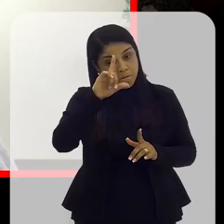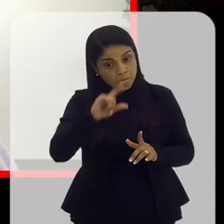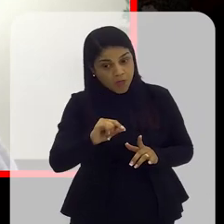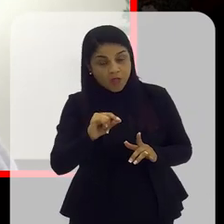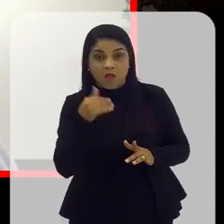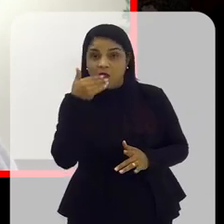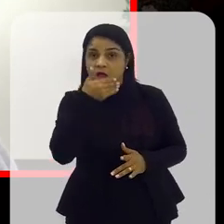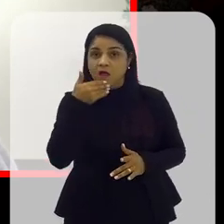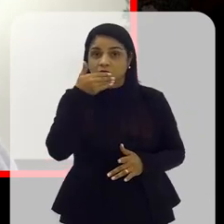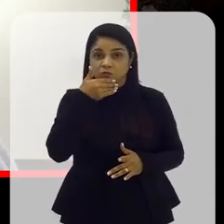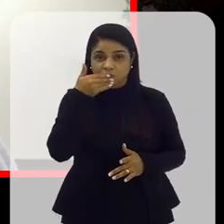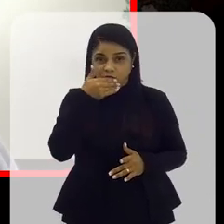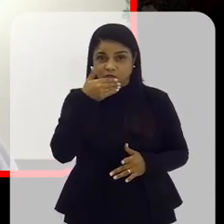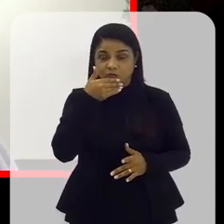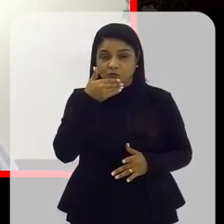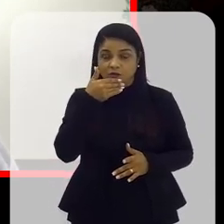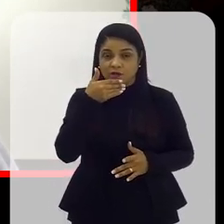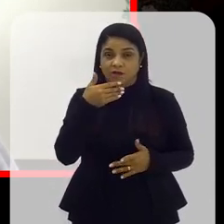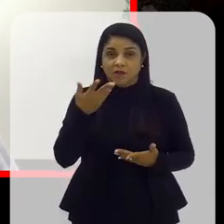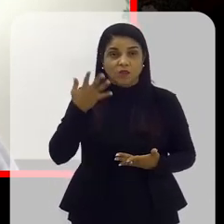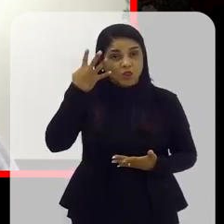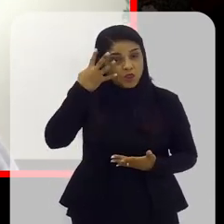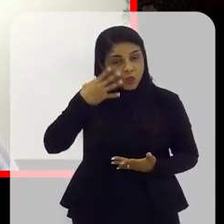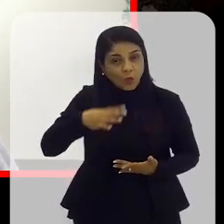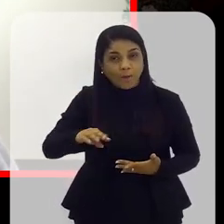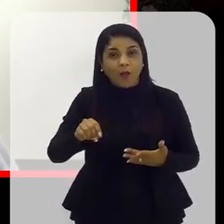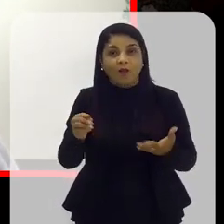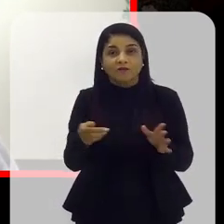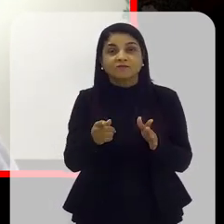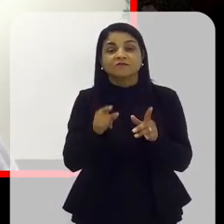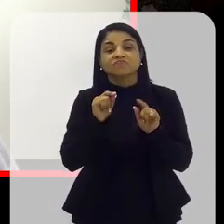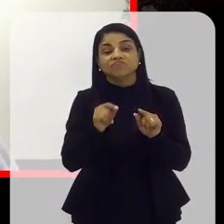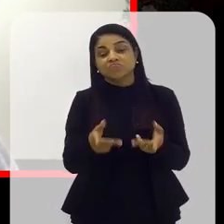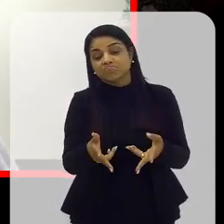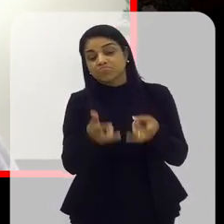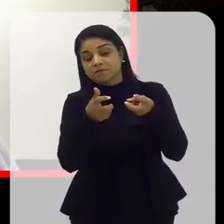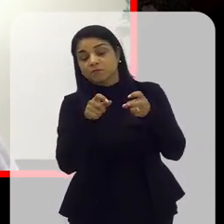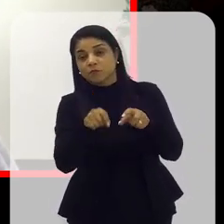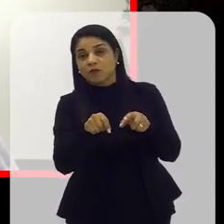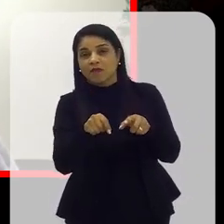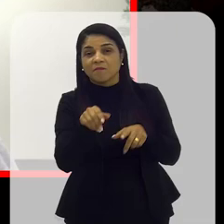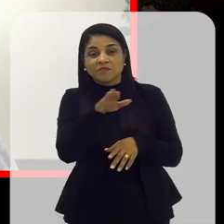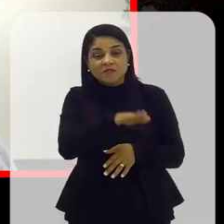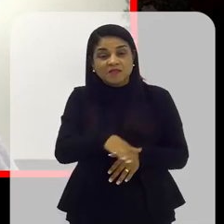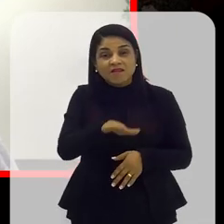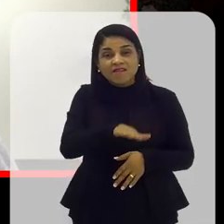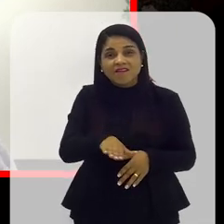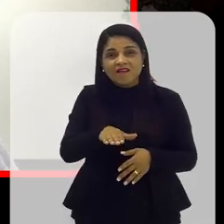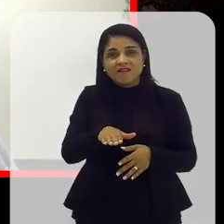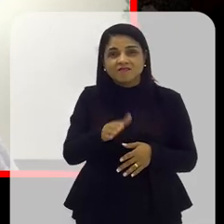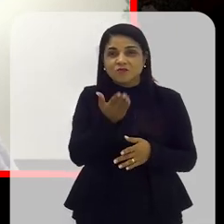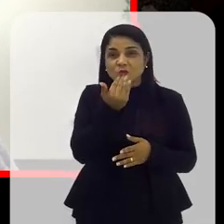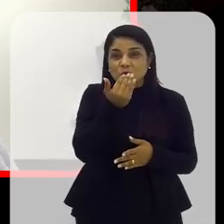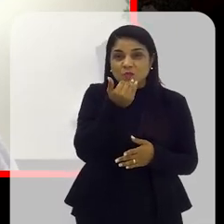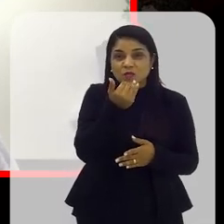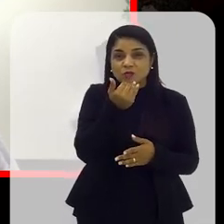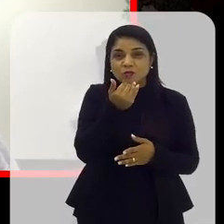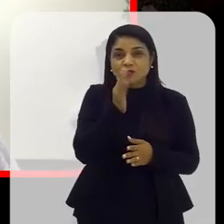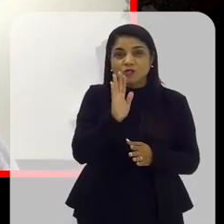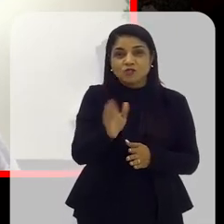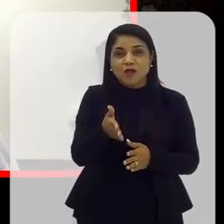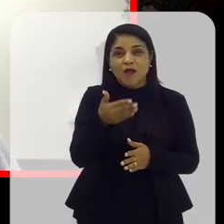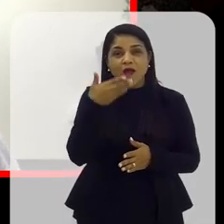açúcar, né? Porque é muito comum a gente já ver a criança começar a introdução alimentar